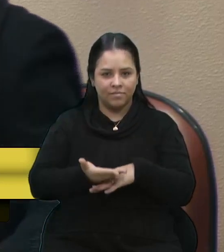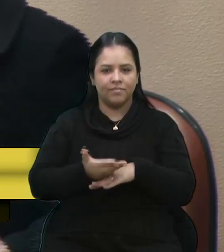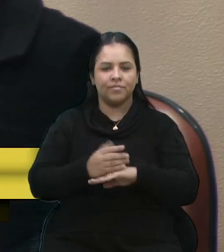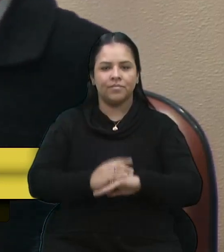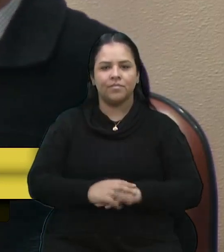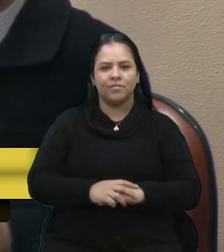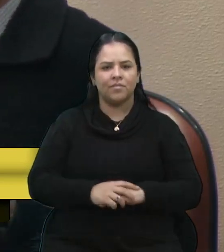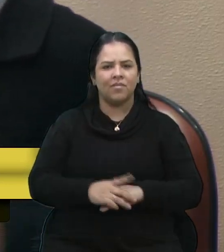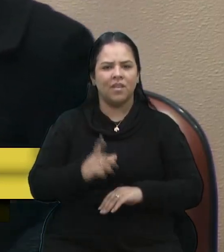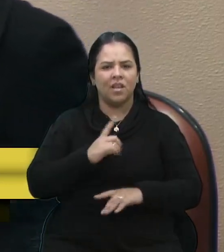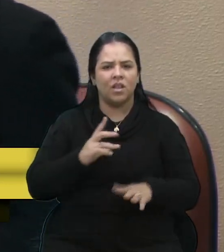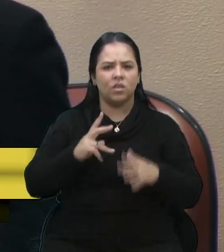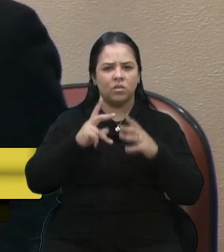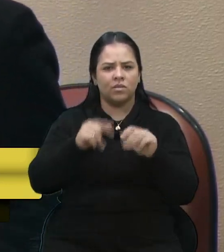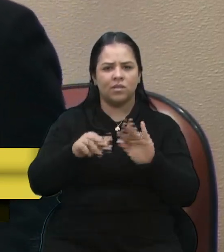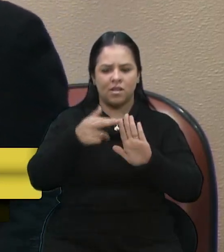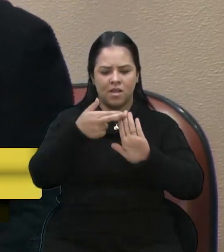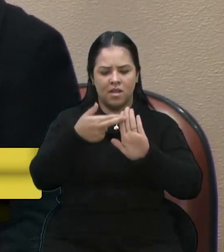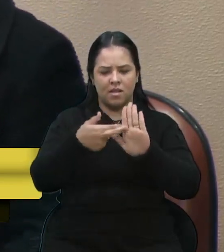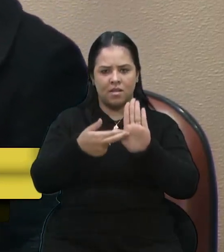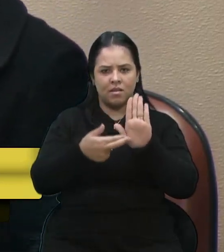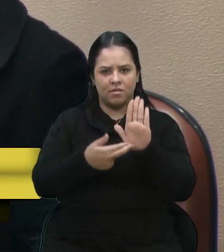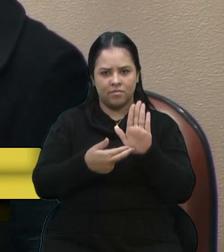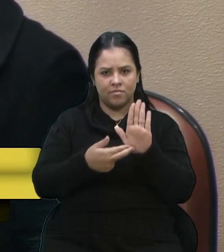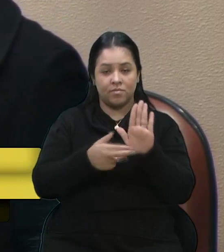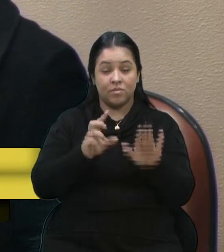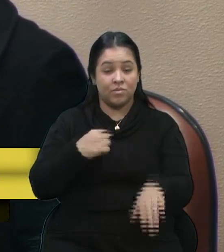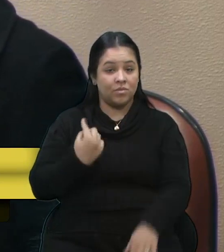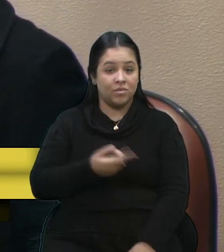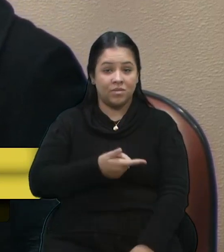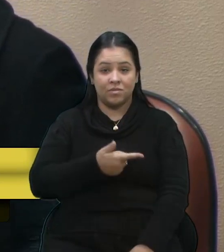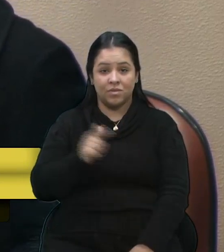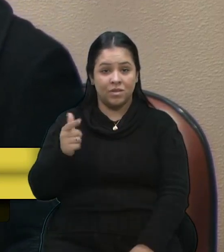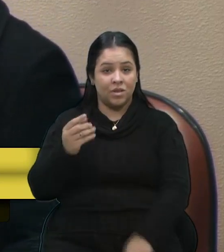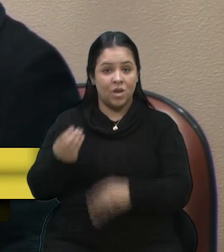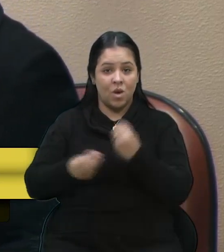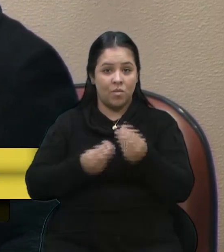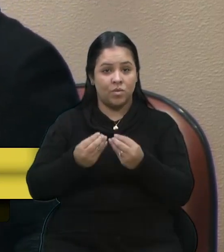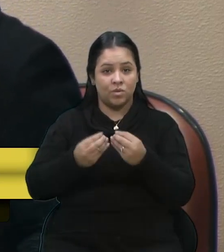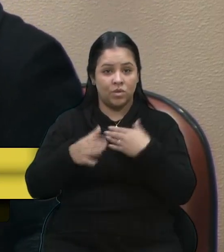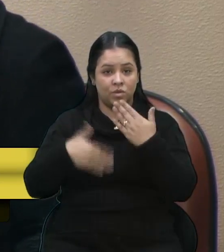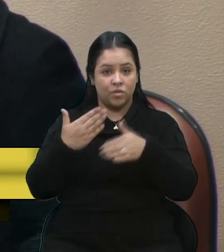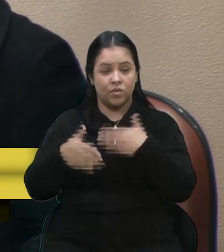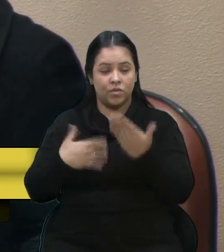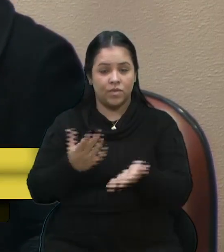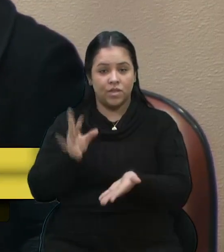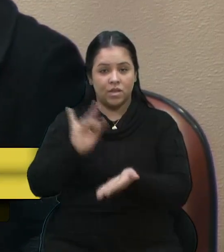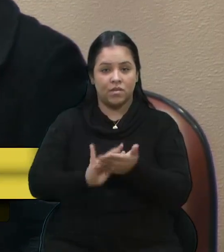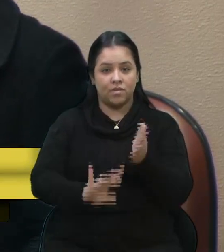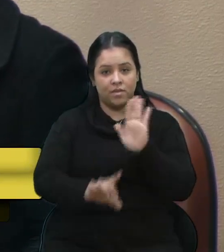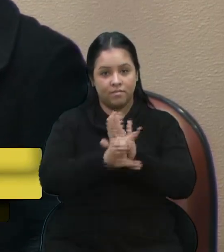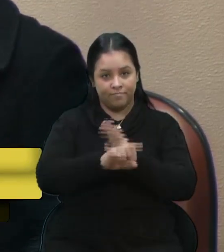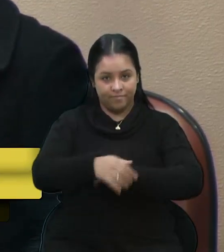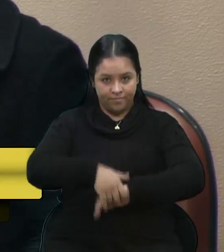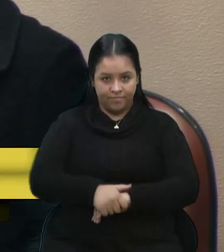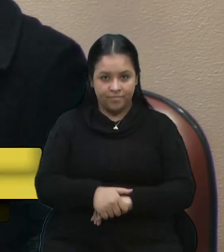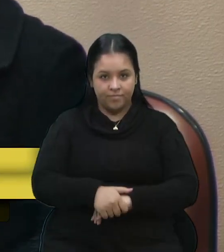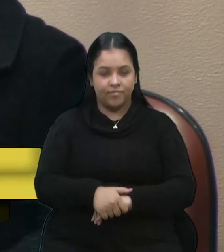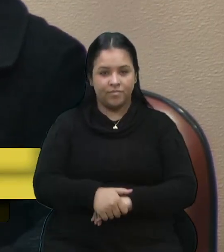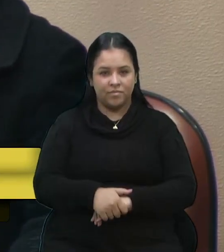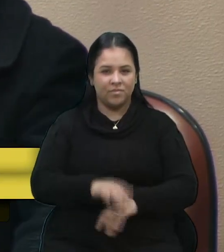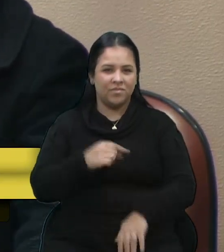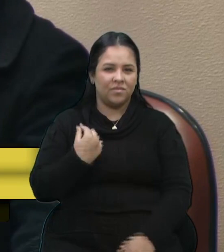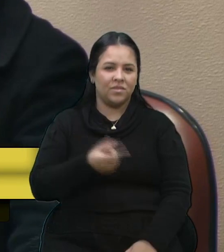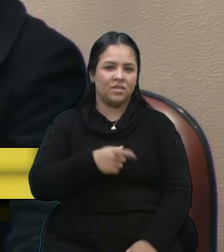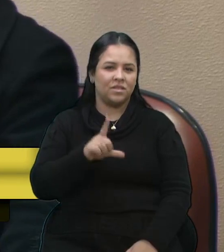de ter todas as normativas, nós não temos como construir uma regularização fundiária. Nós